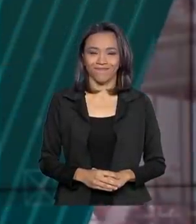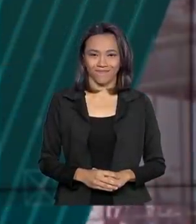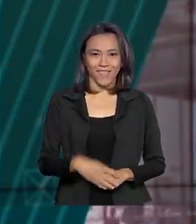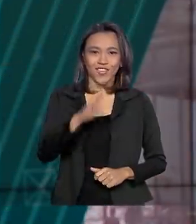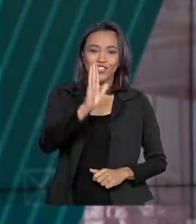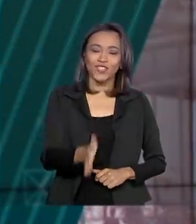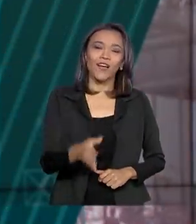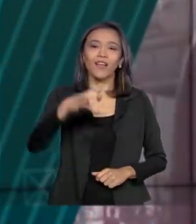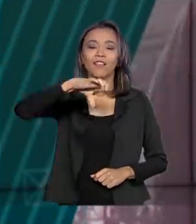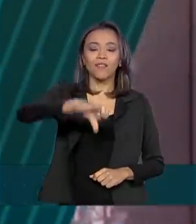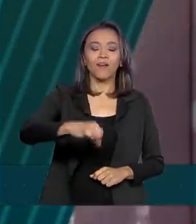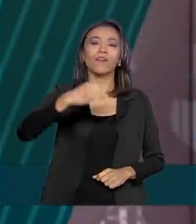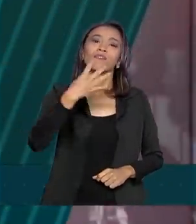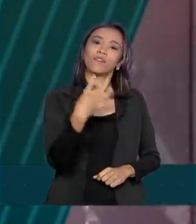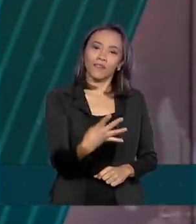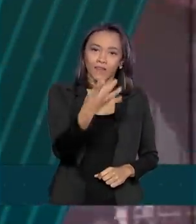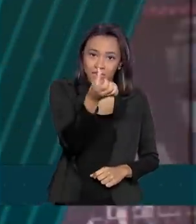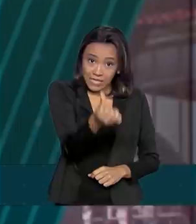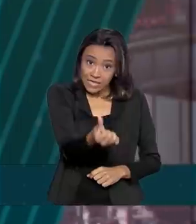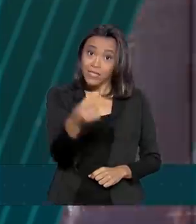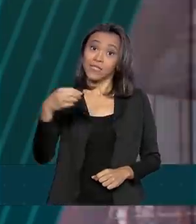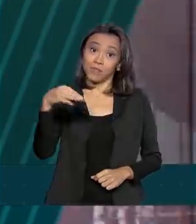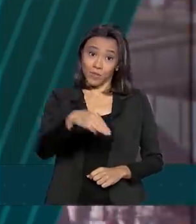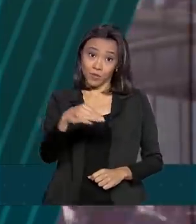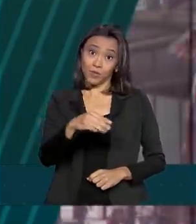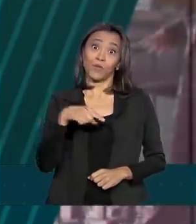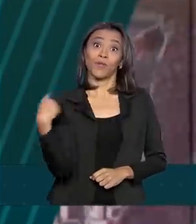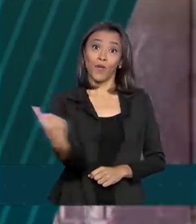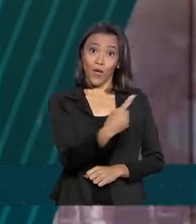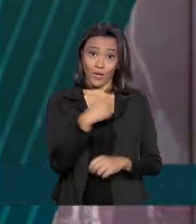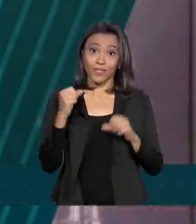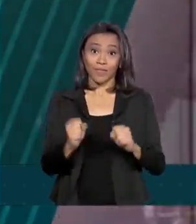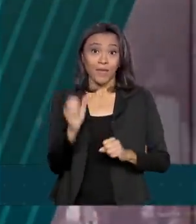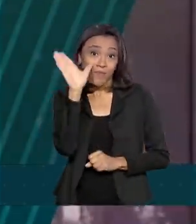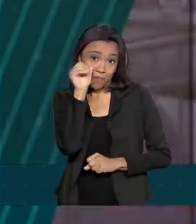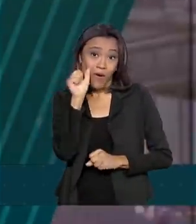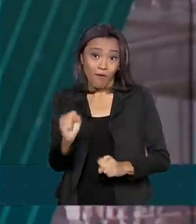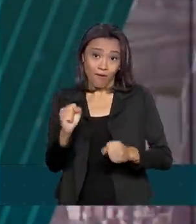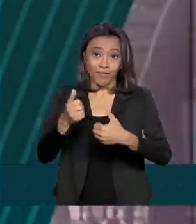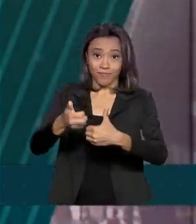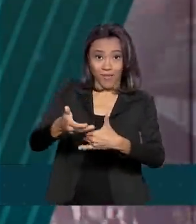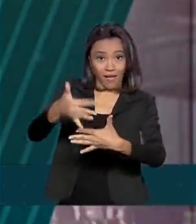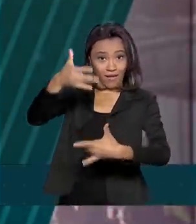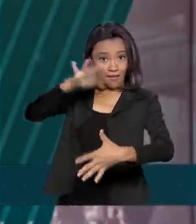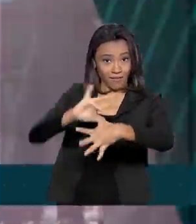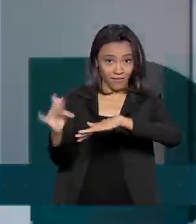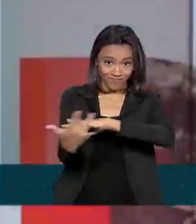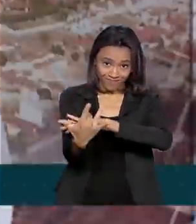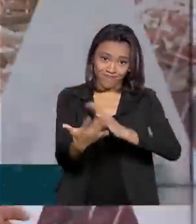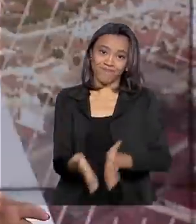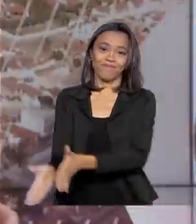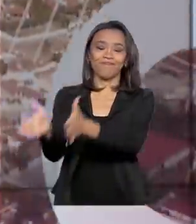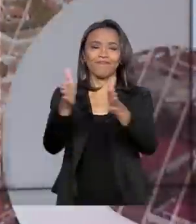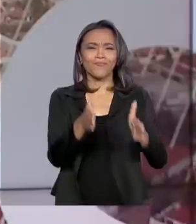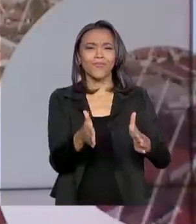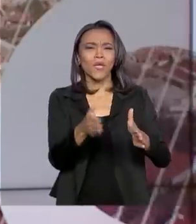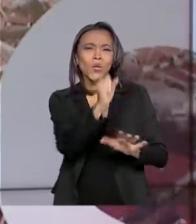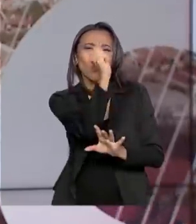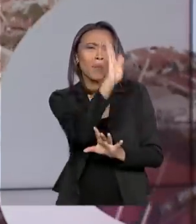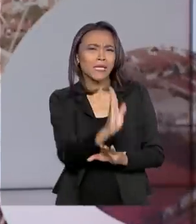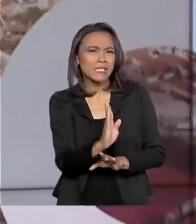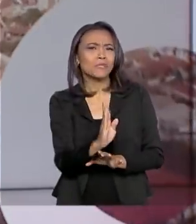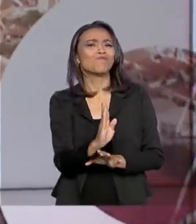São 9 horas e 46 minutos. Nós estamos ao vivo também pelas redes sociais. O Brasil